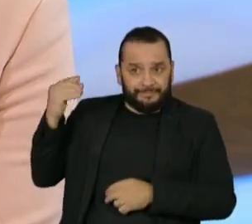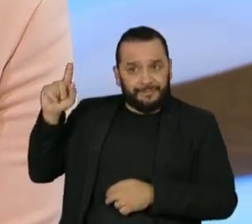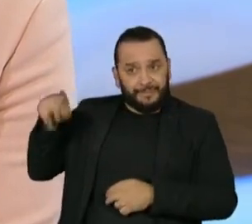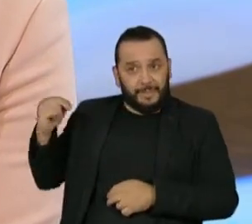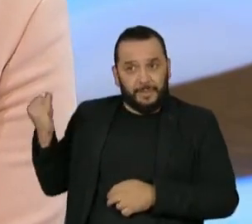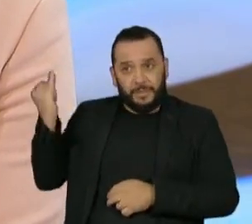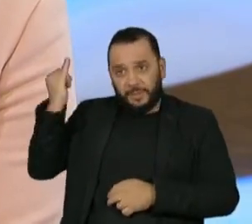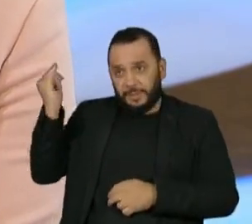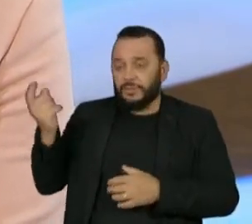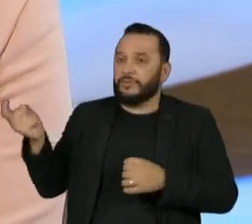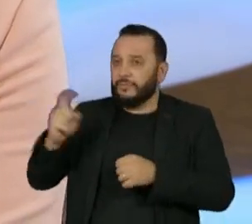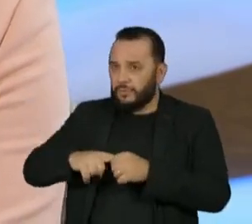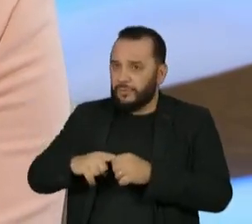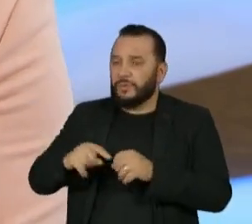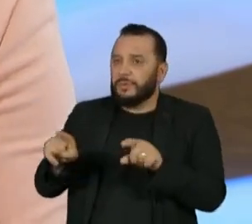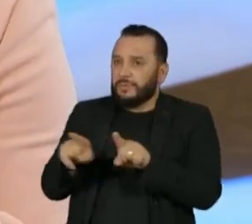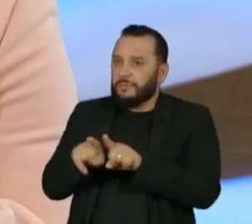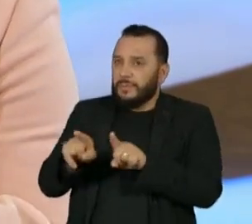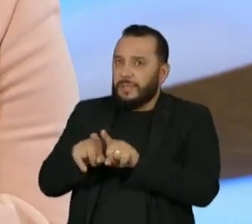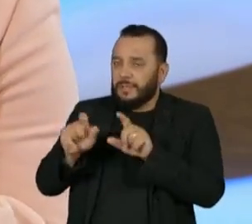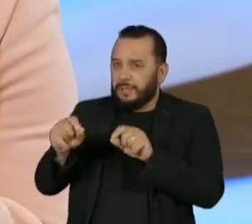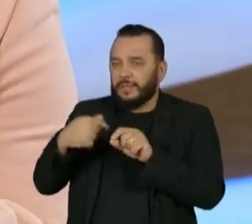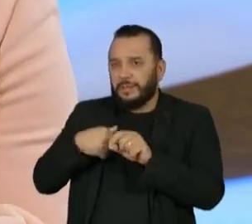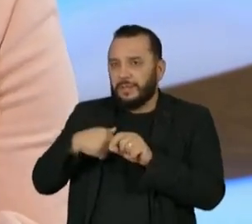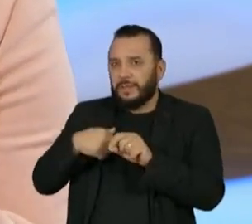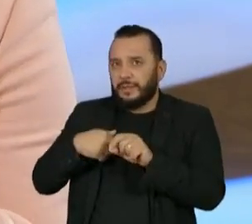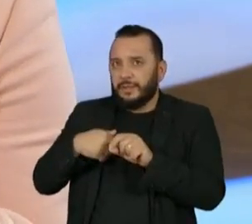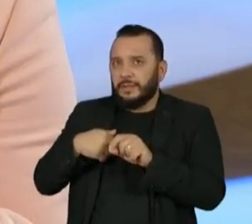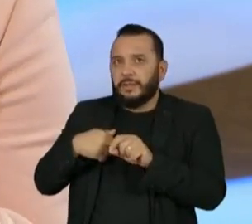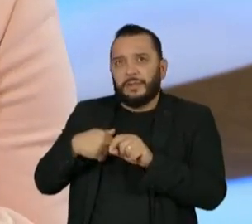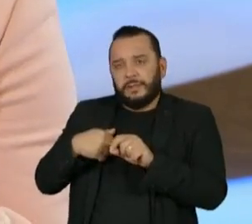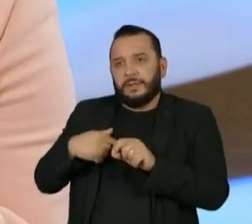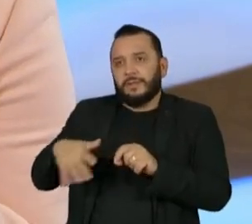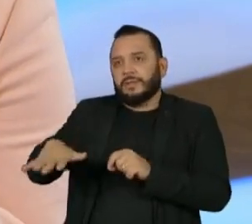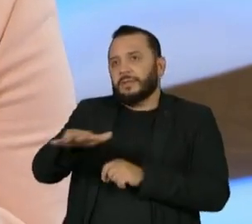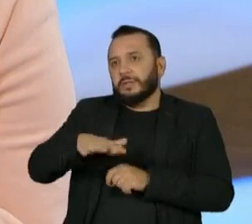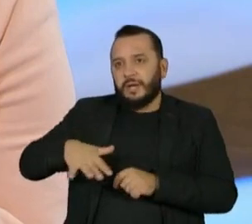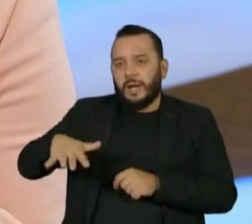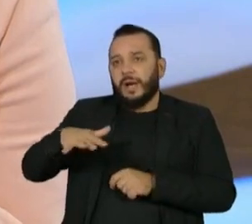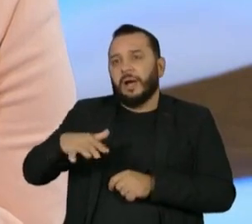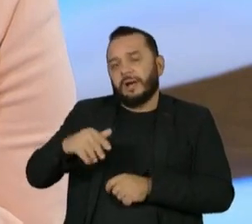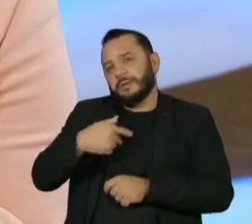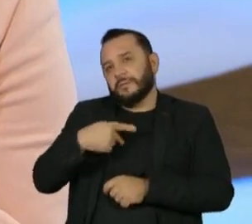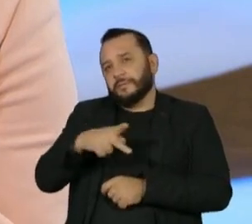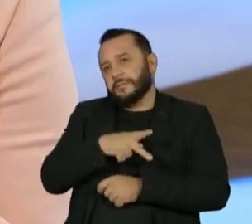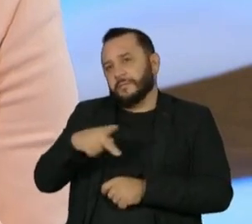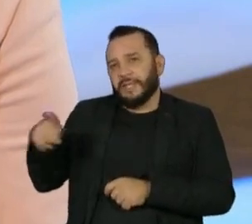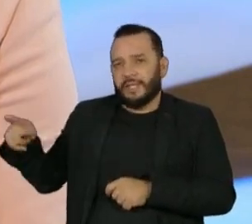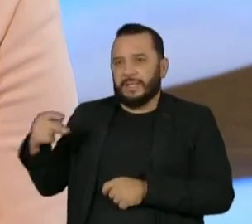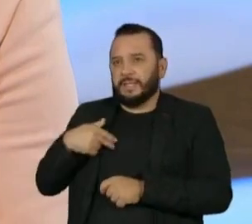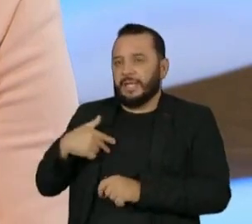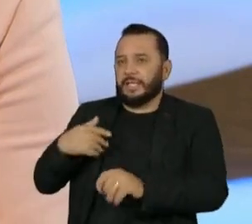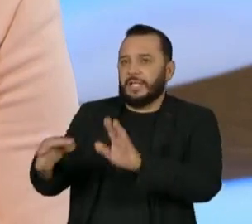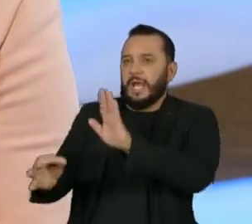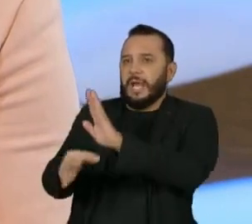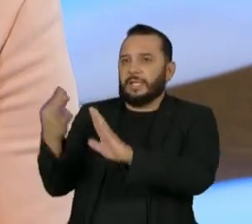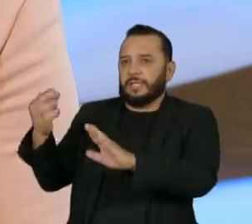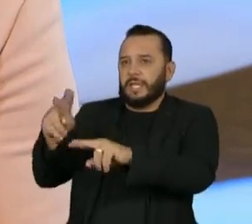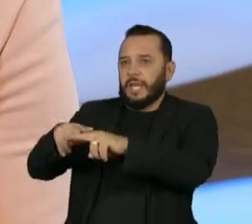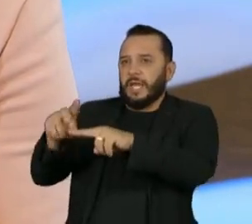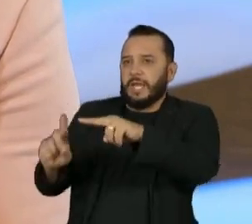agora torna a ser, que é os limites da competência do presidente da República para